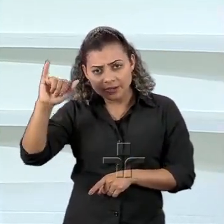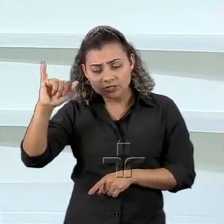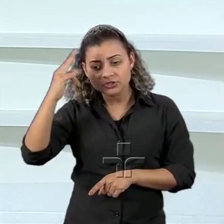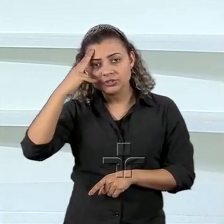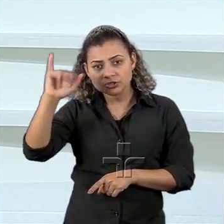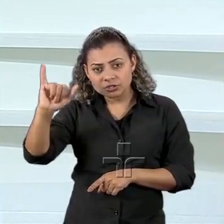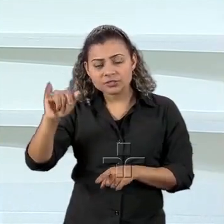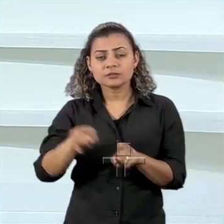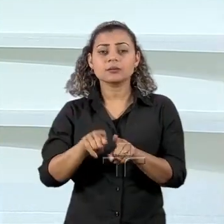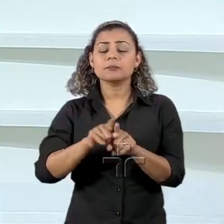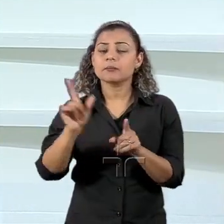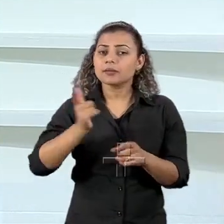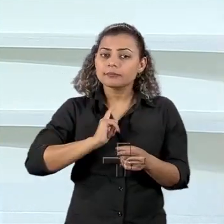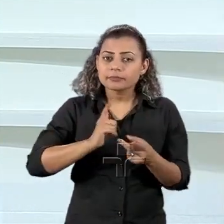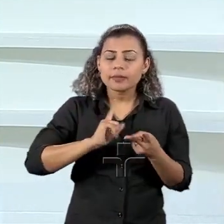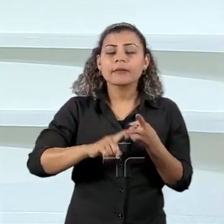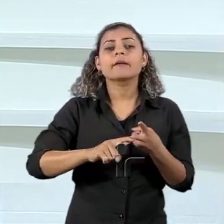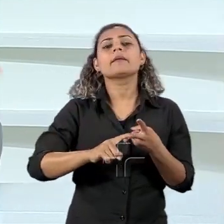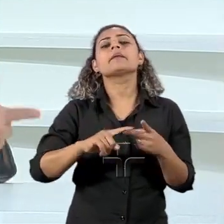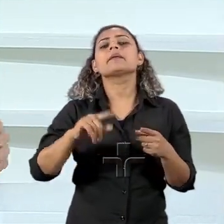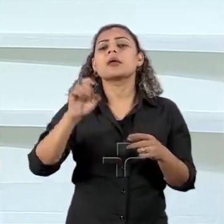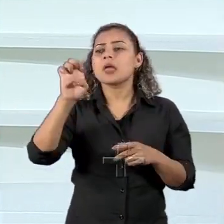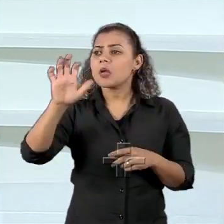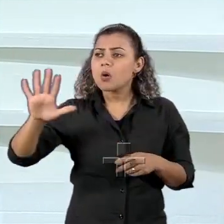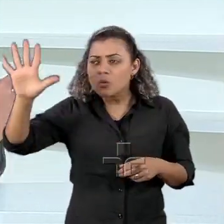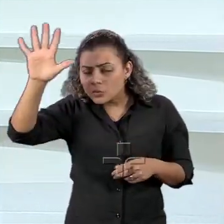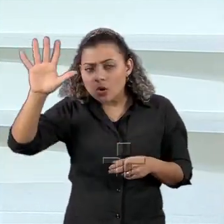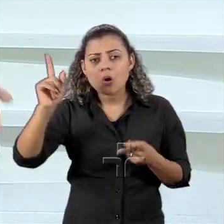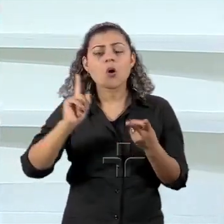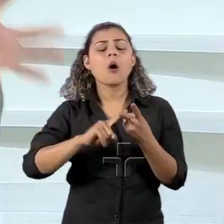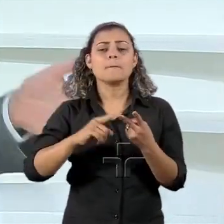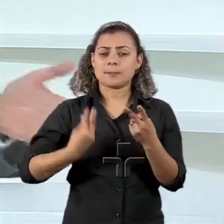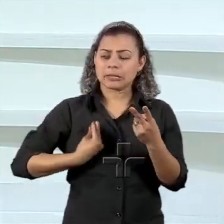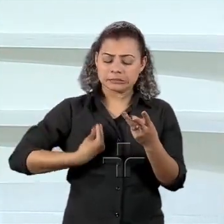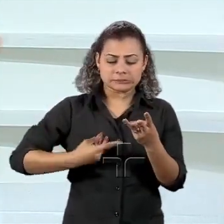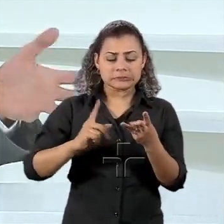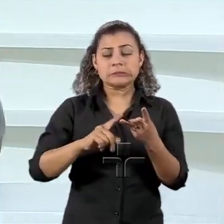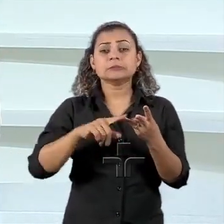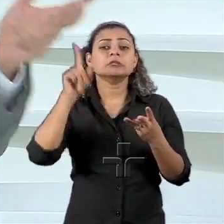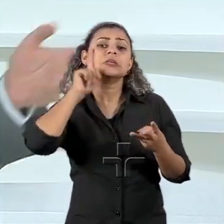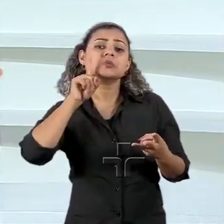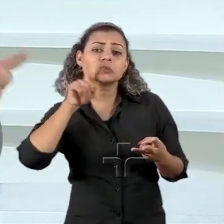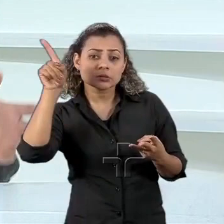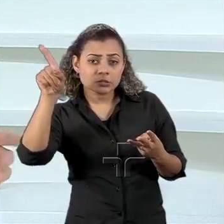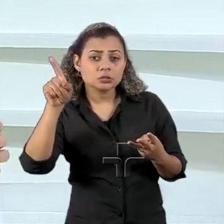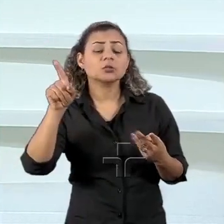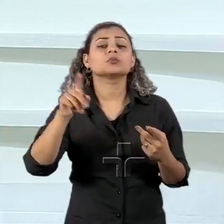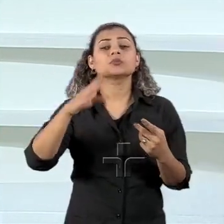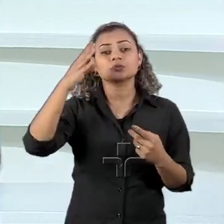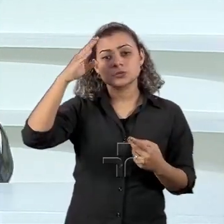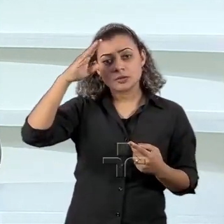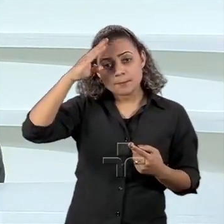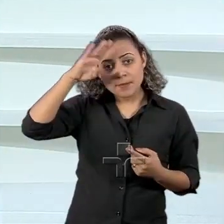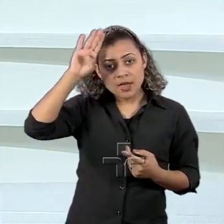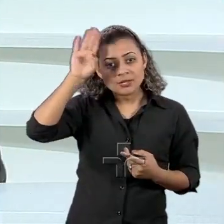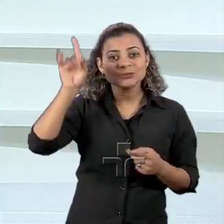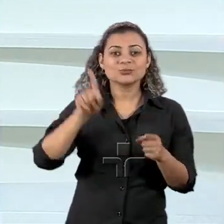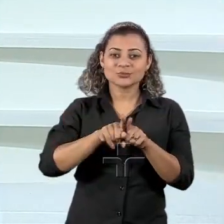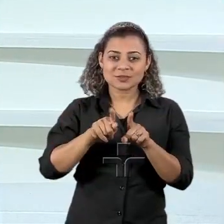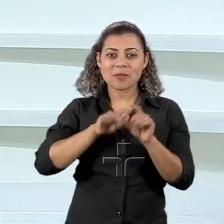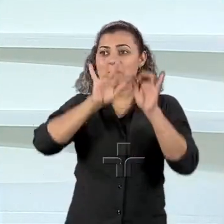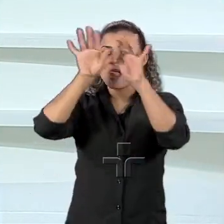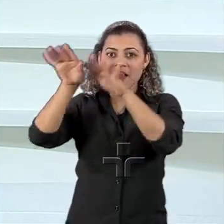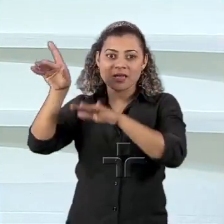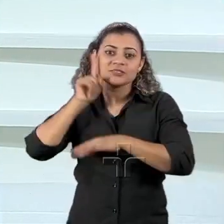localizado como a gente vê acontecendo na Europa enfim nos Estados Unidos com mexicanos aquela coisa toda então migração